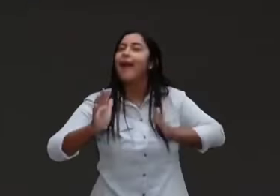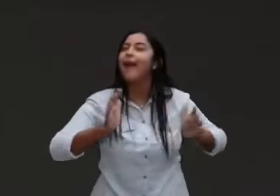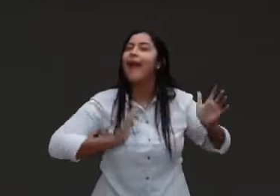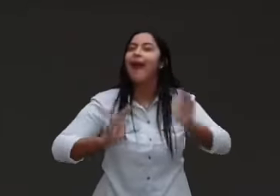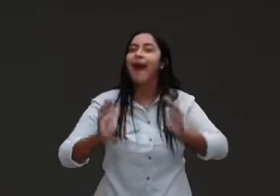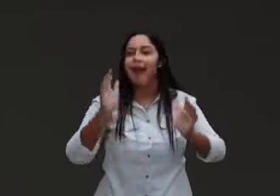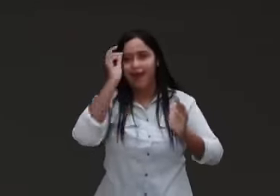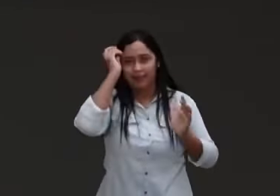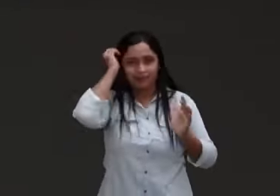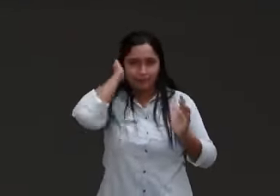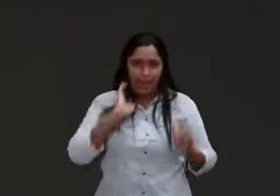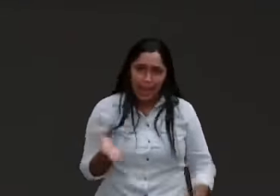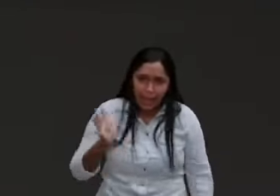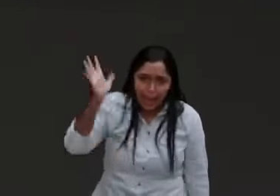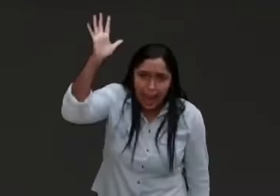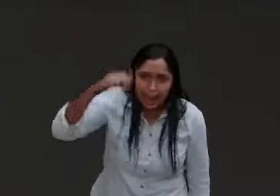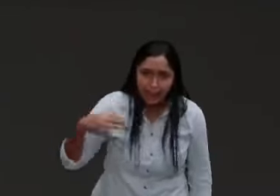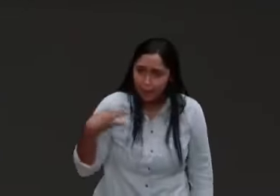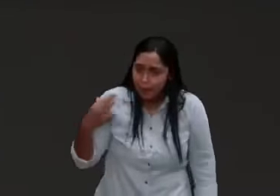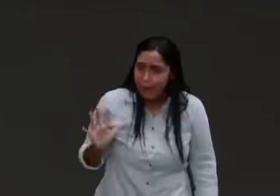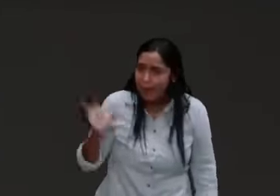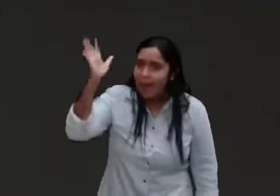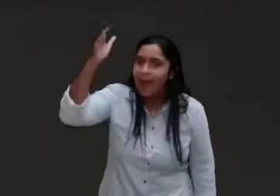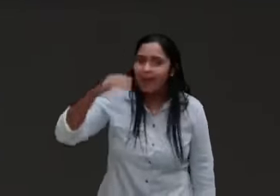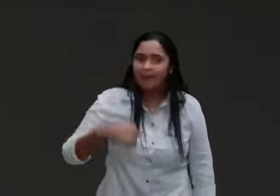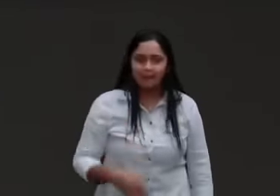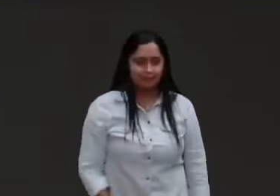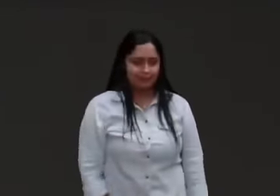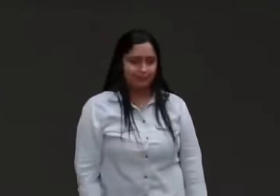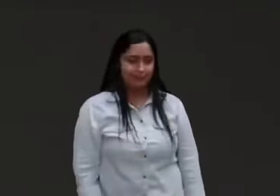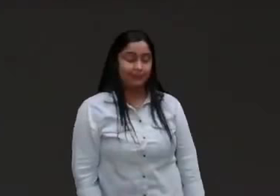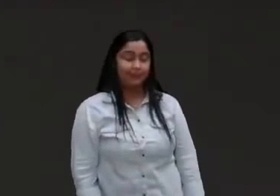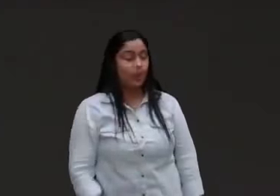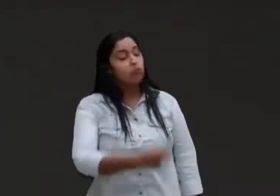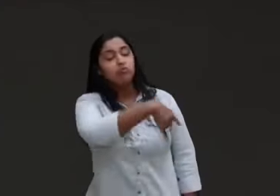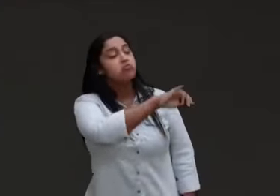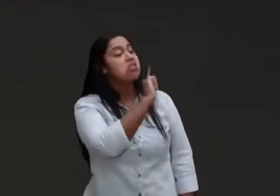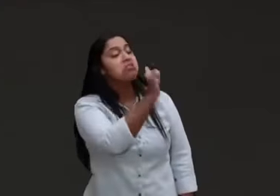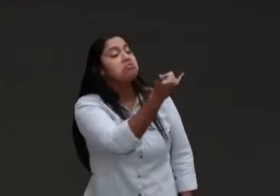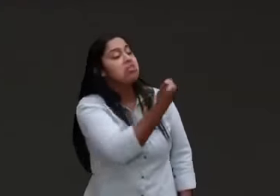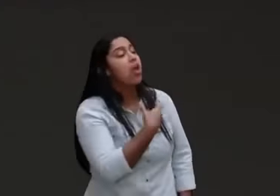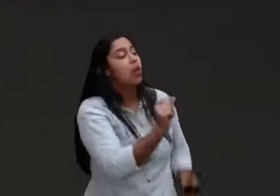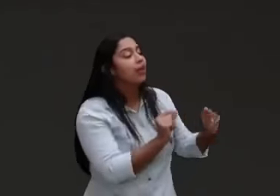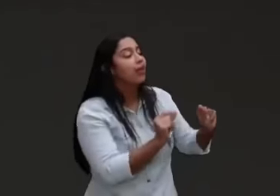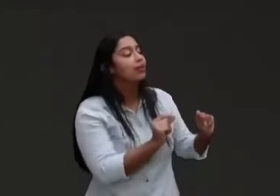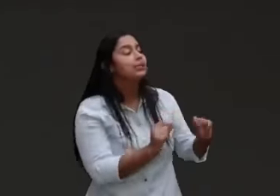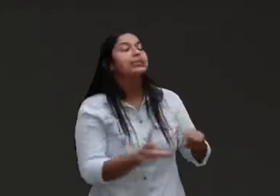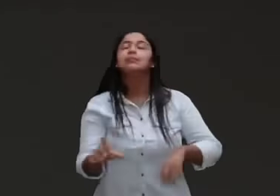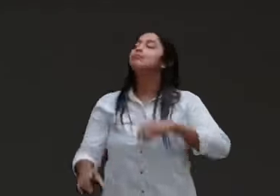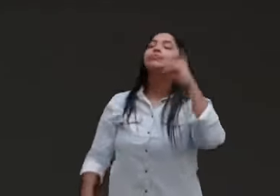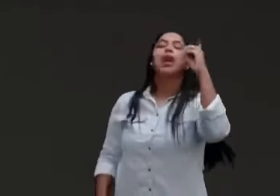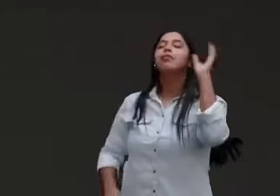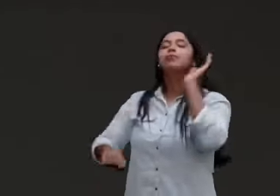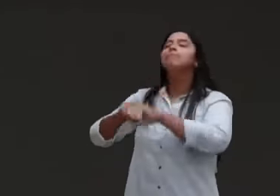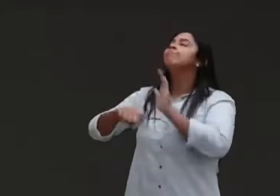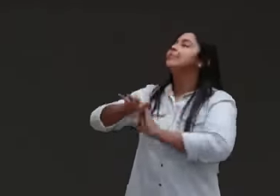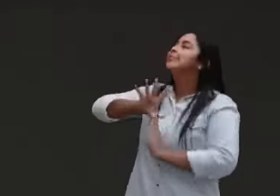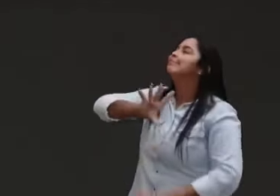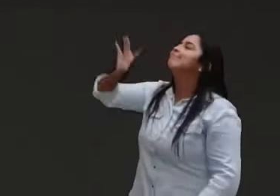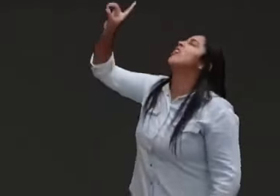e o que você tem a dizer? Tu és o meu Deus, não tenho outro bem, além de Ti,